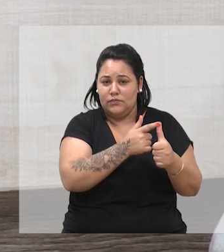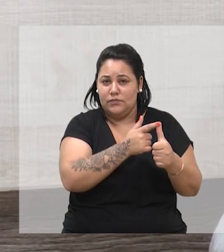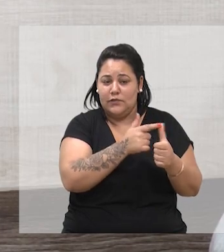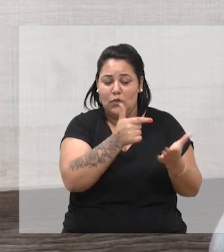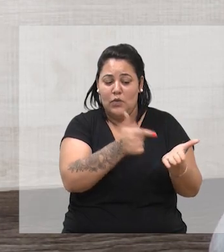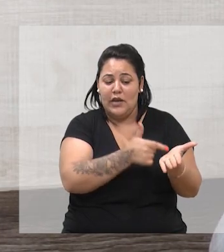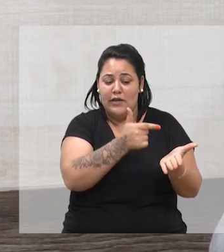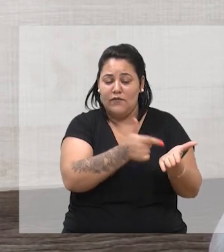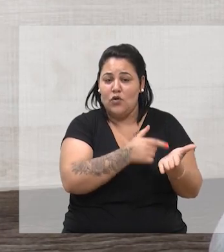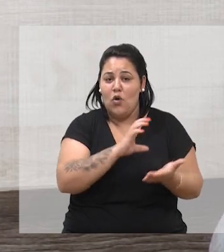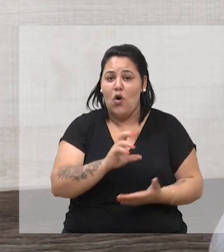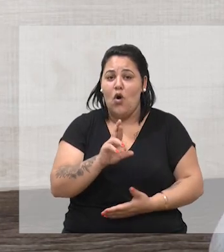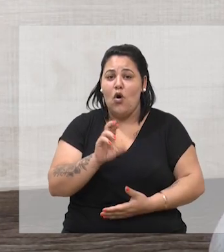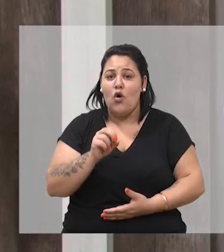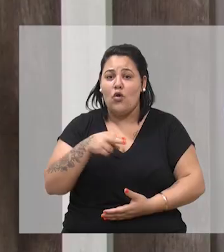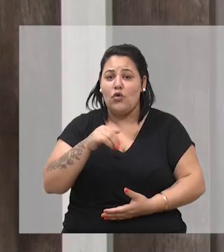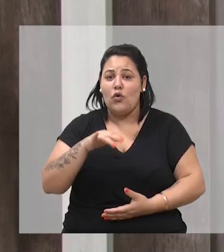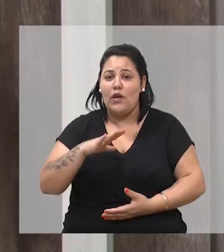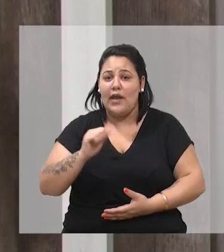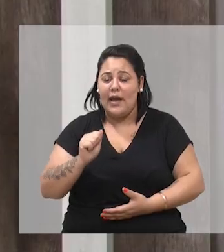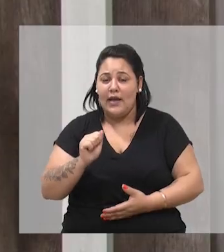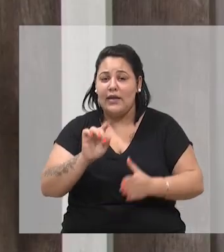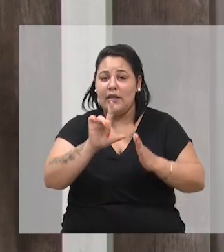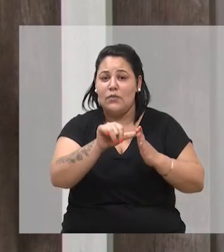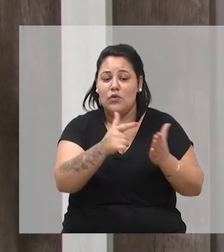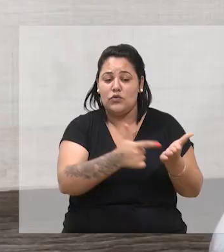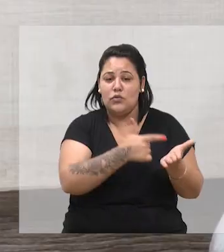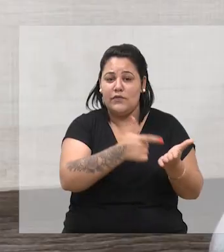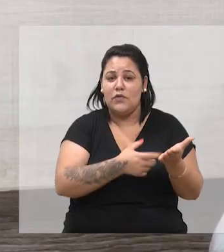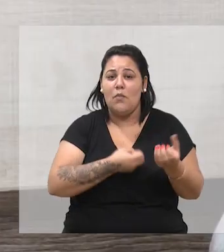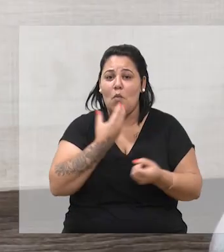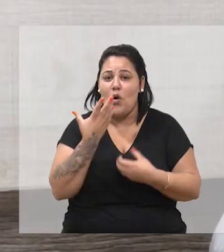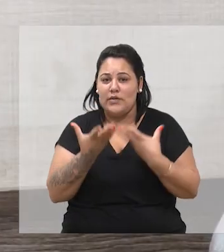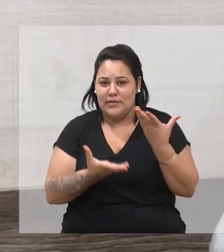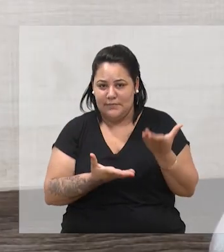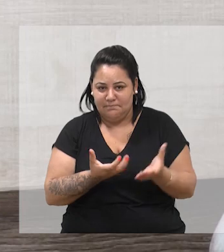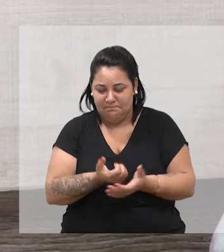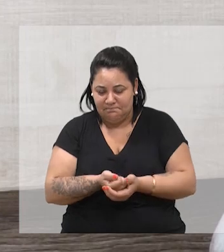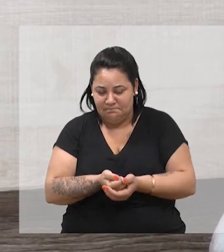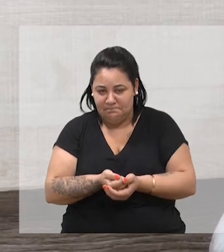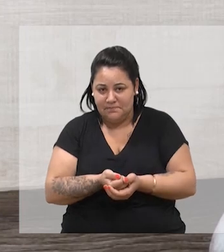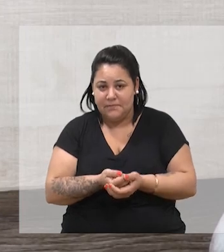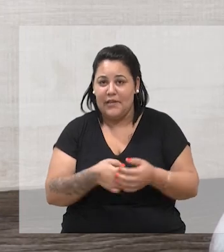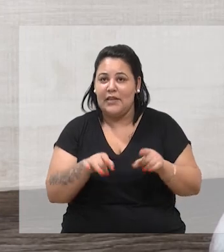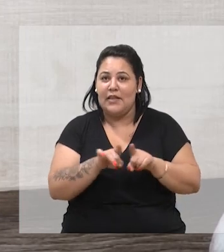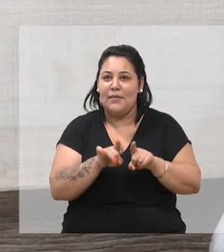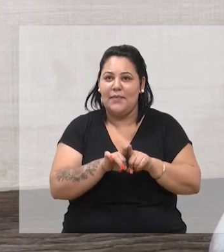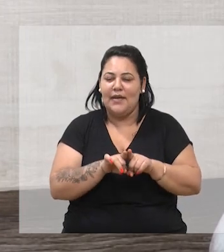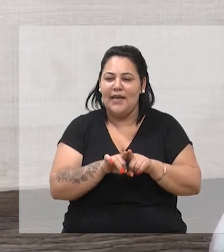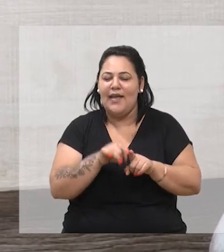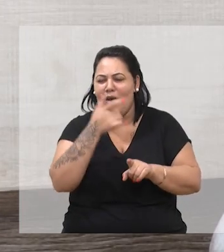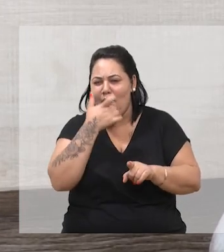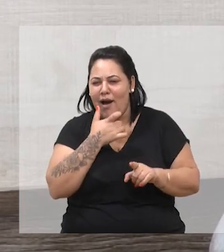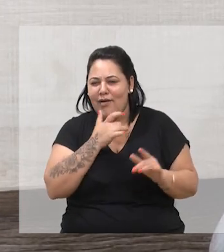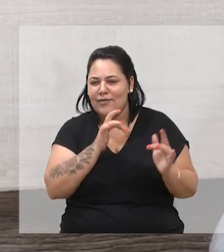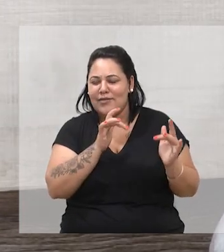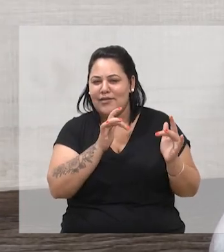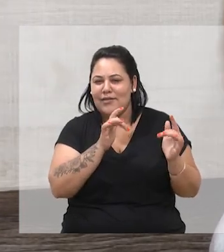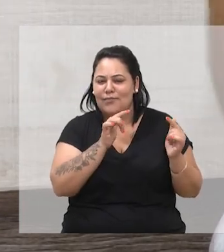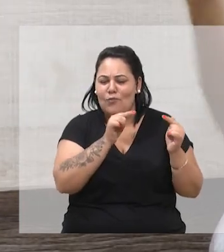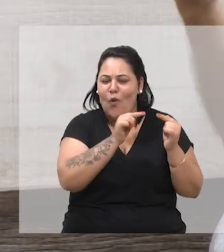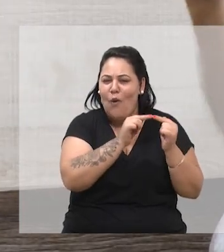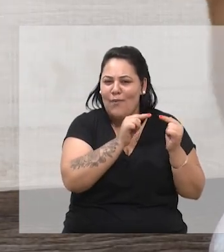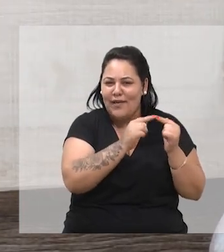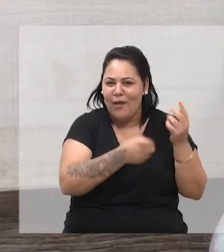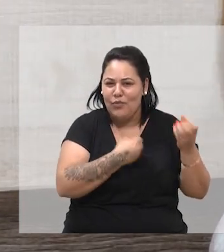manifestam em diferentes gêneros. Transitam. É, e a gente não quis, a gente fez o convite para esses autores aqui, e fez convite para